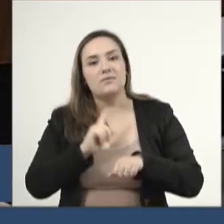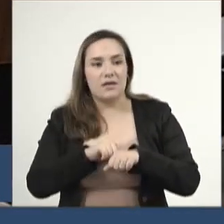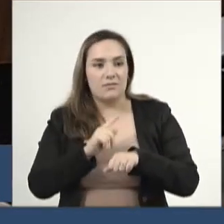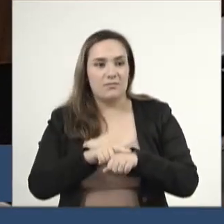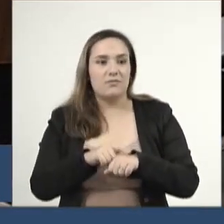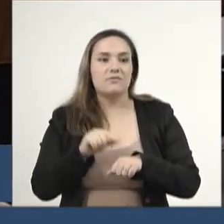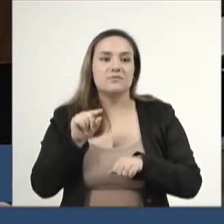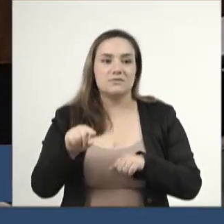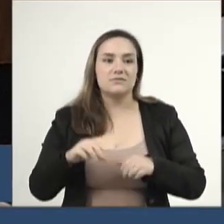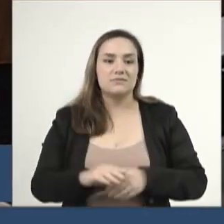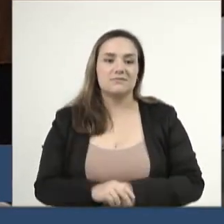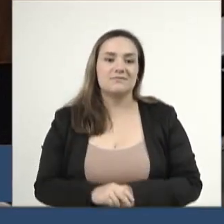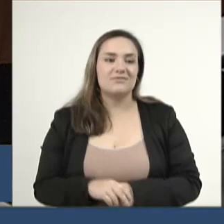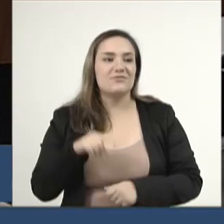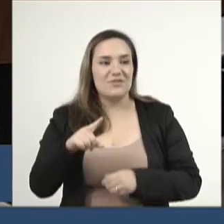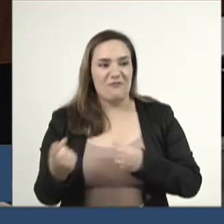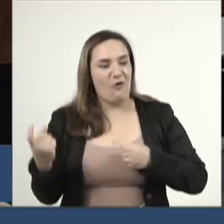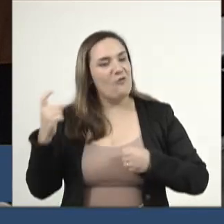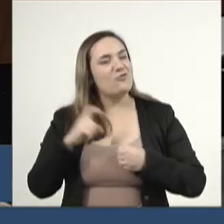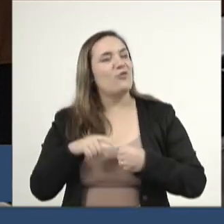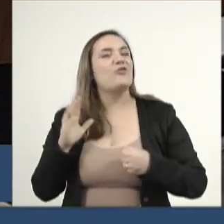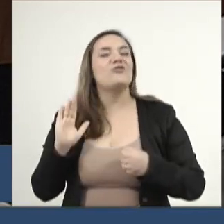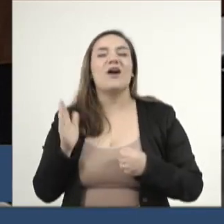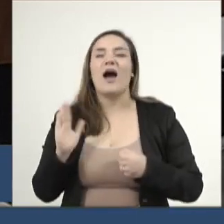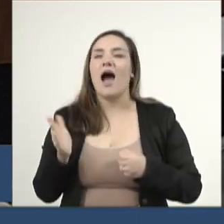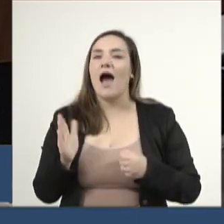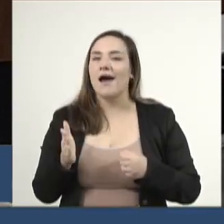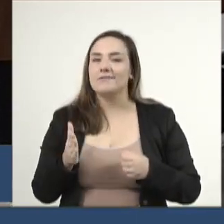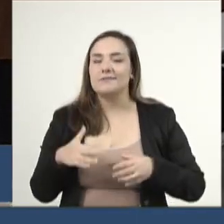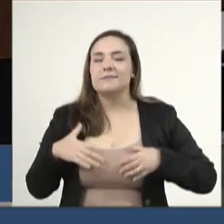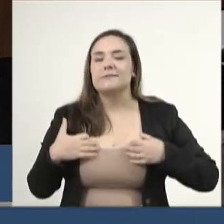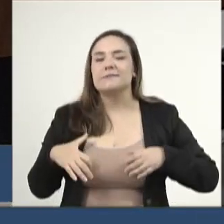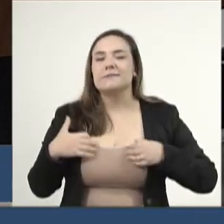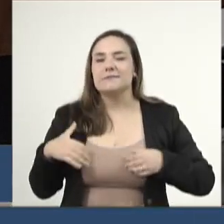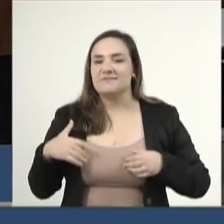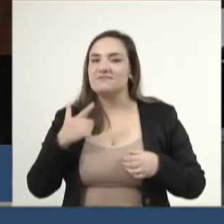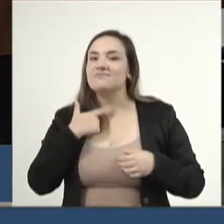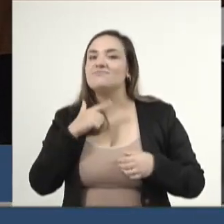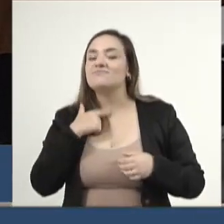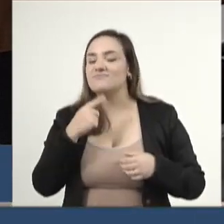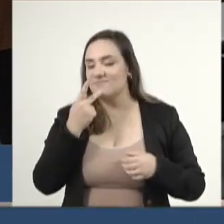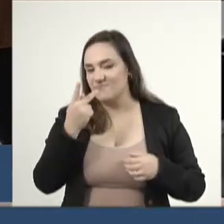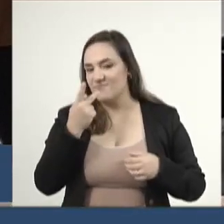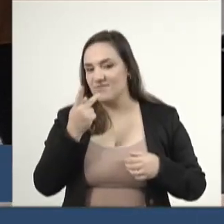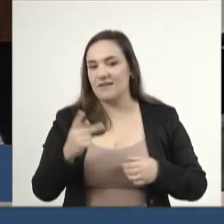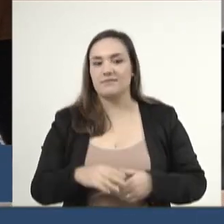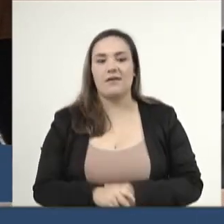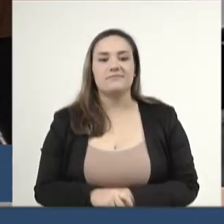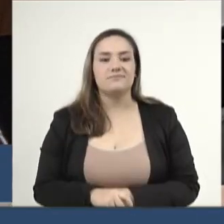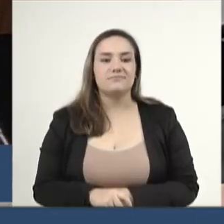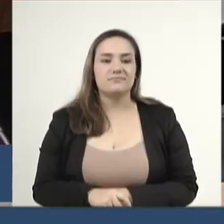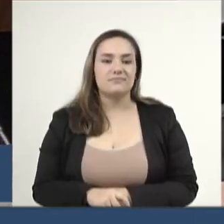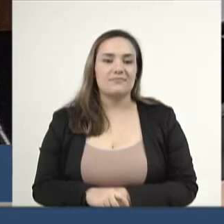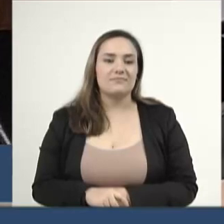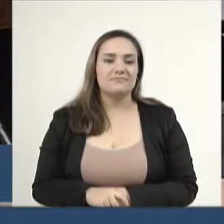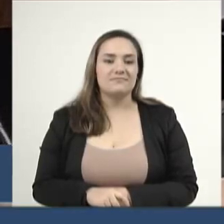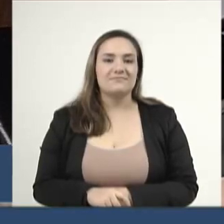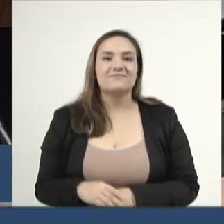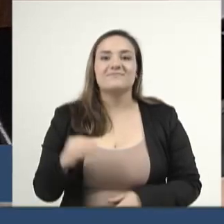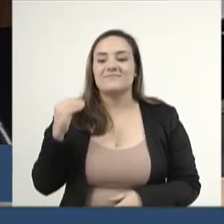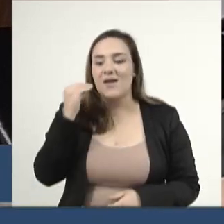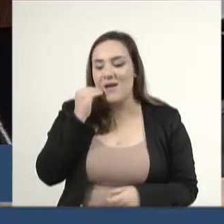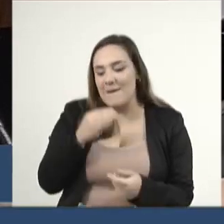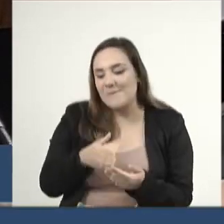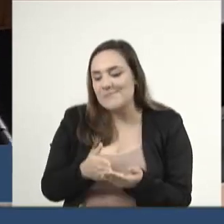V. Exª voltou afiado. Sim, bem animado esse ano. vejo V. Exª num contorcionismo